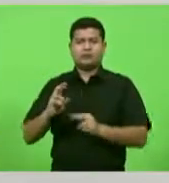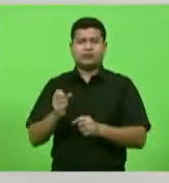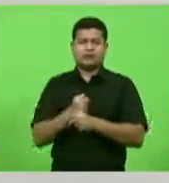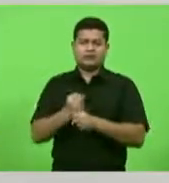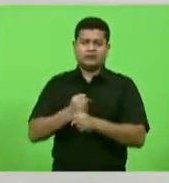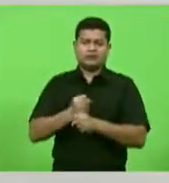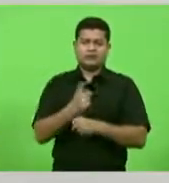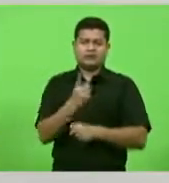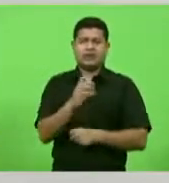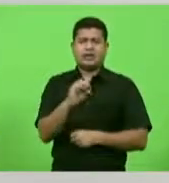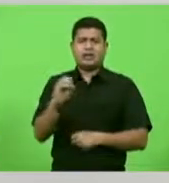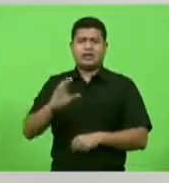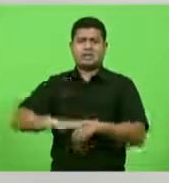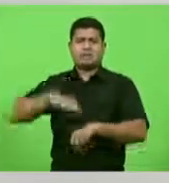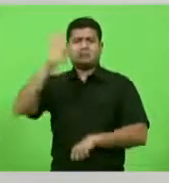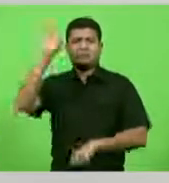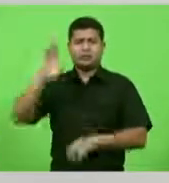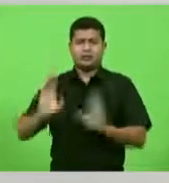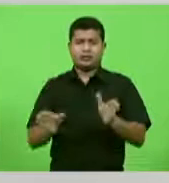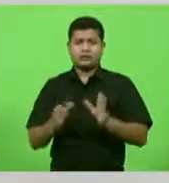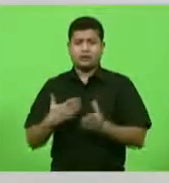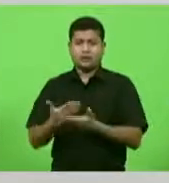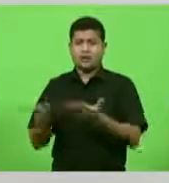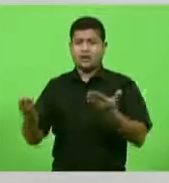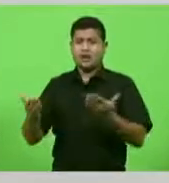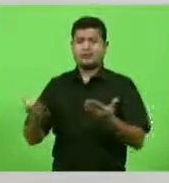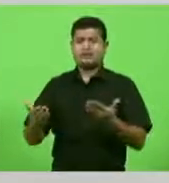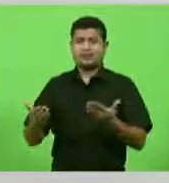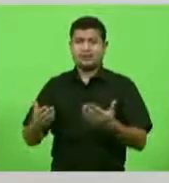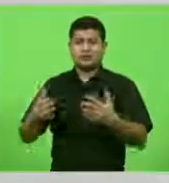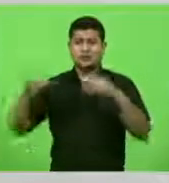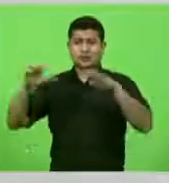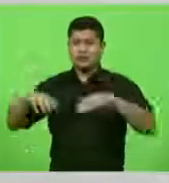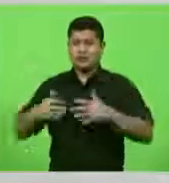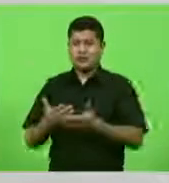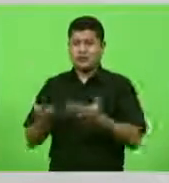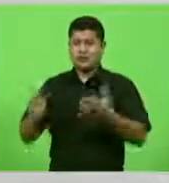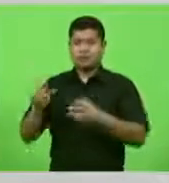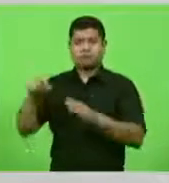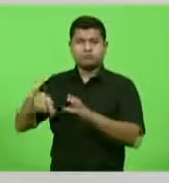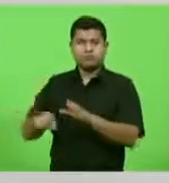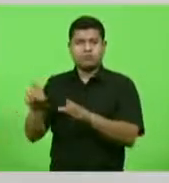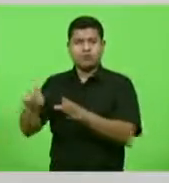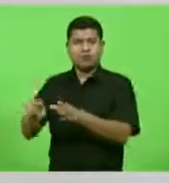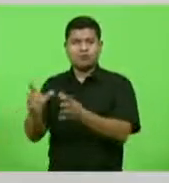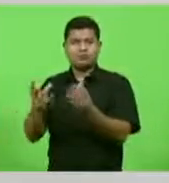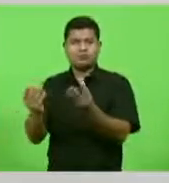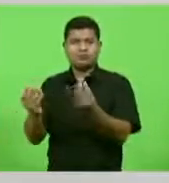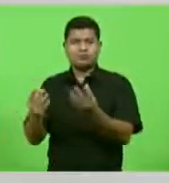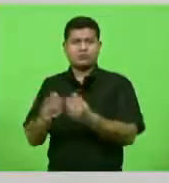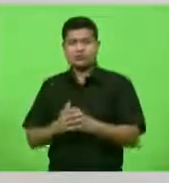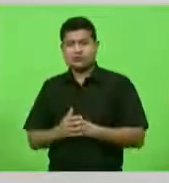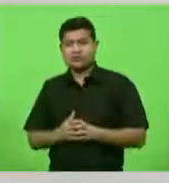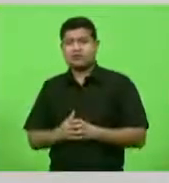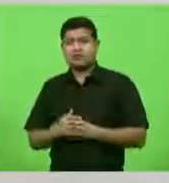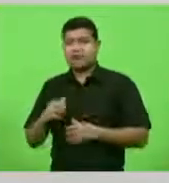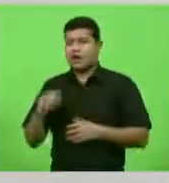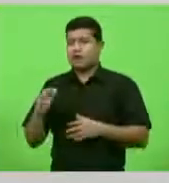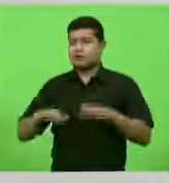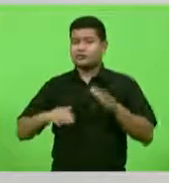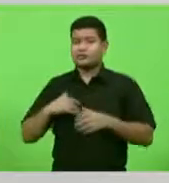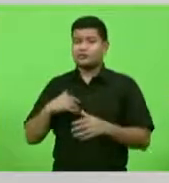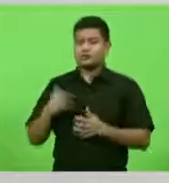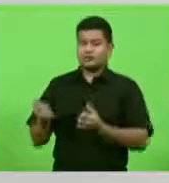de chão. Quando é sol, é pó. Quando é chuva, é pantano. Ou valas que não proporcionam ali uma boa trafegabilidade.